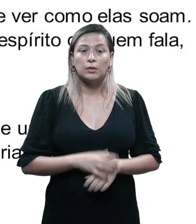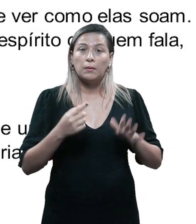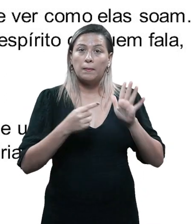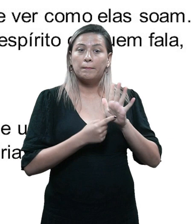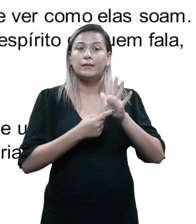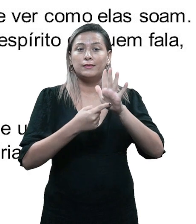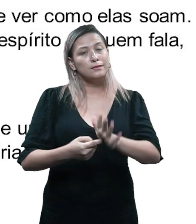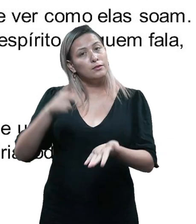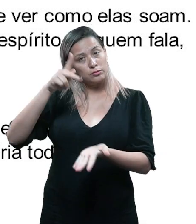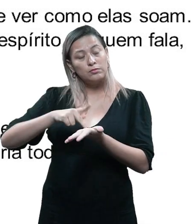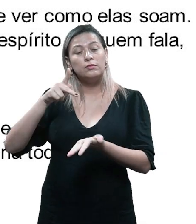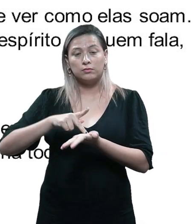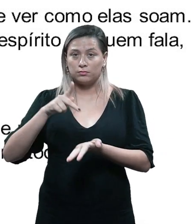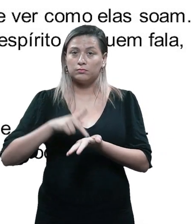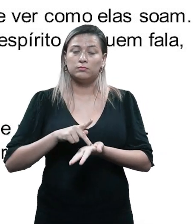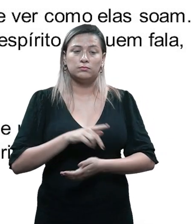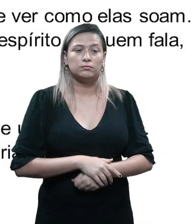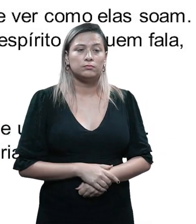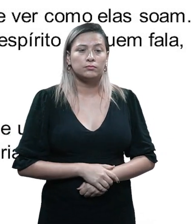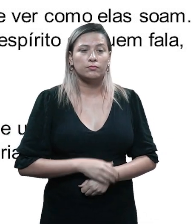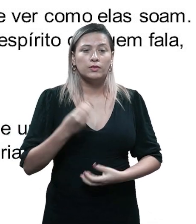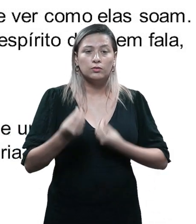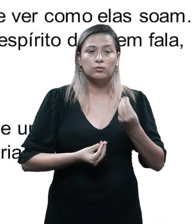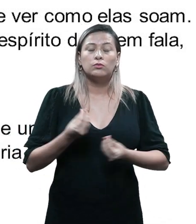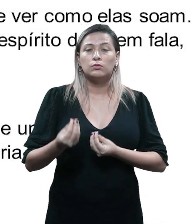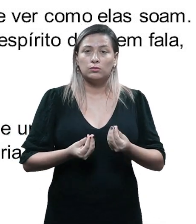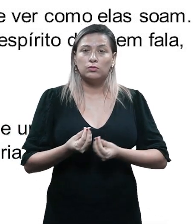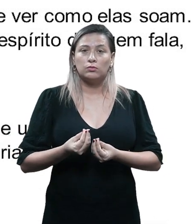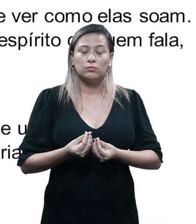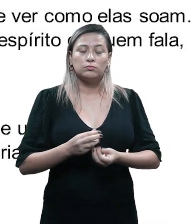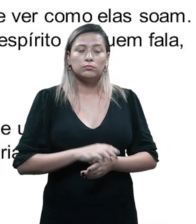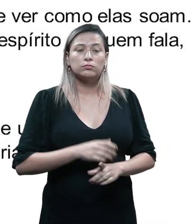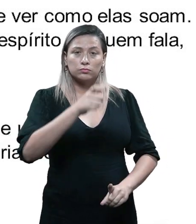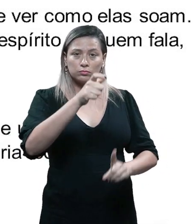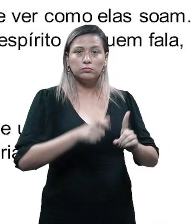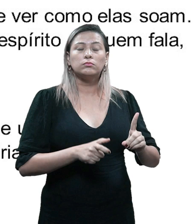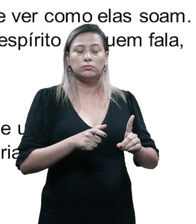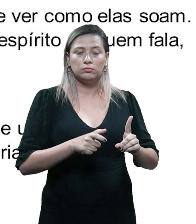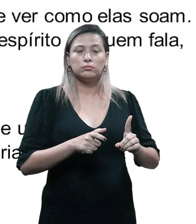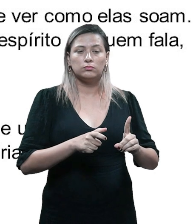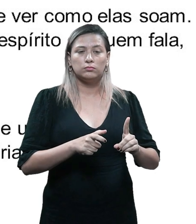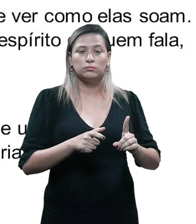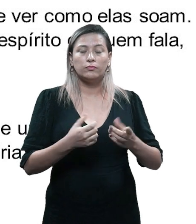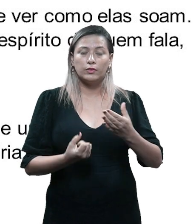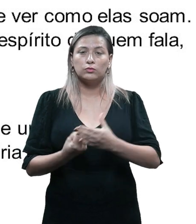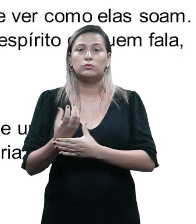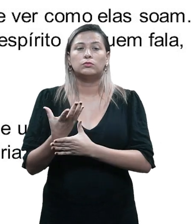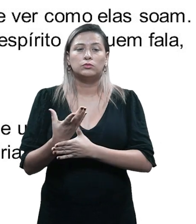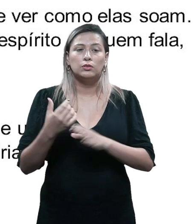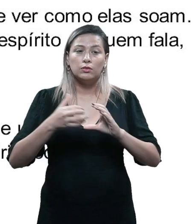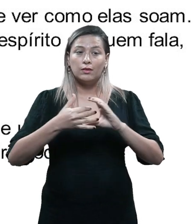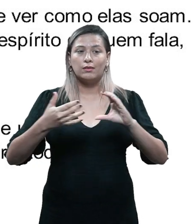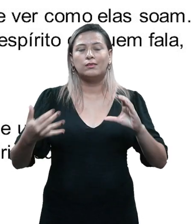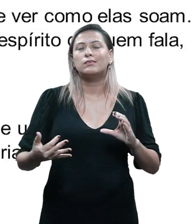parecer verossímeis. Você precisa compreender de onde veio o personagem e não é à toa que a gente precisa justamente